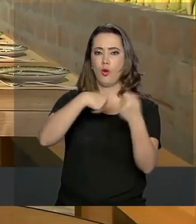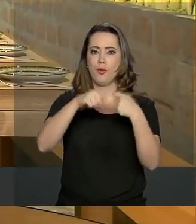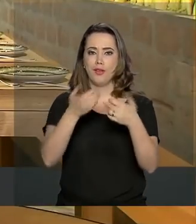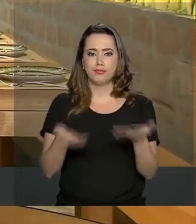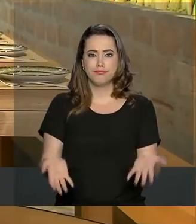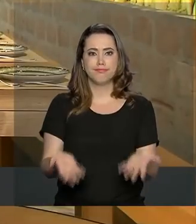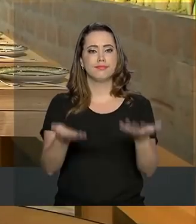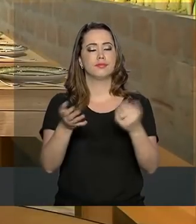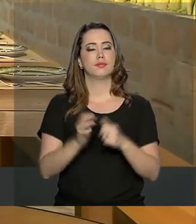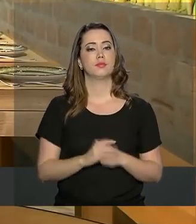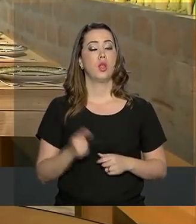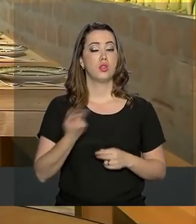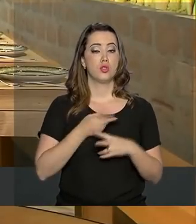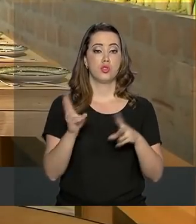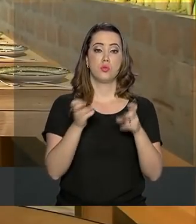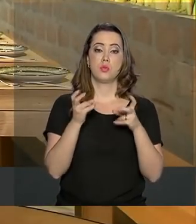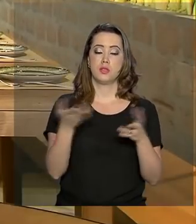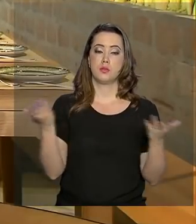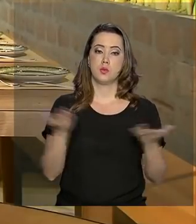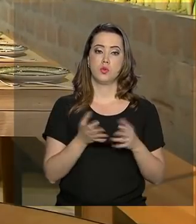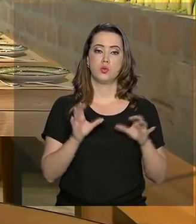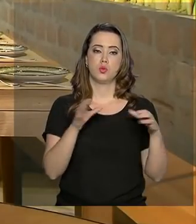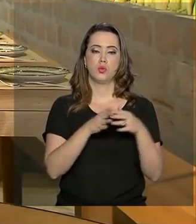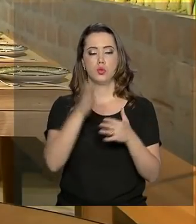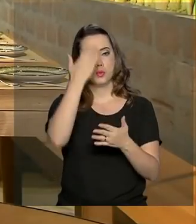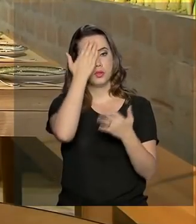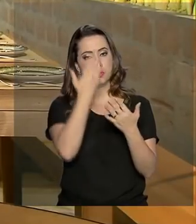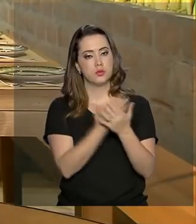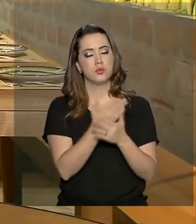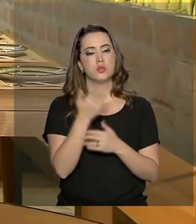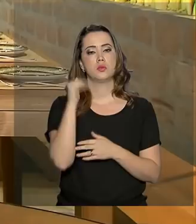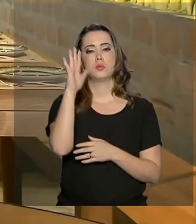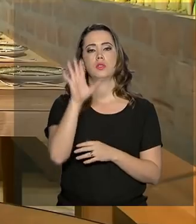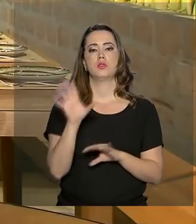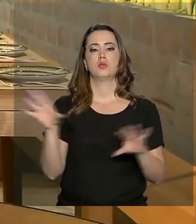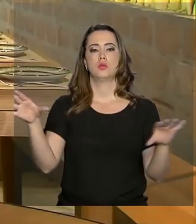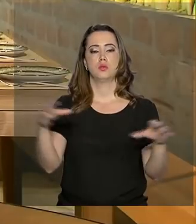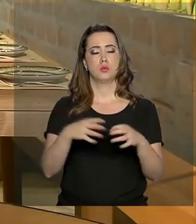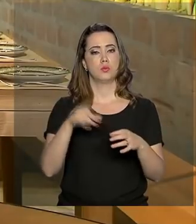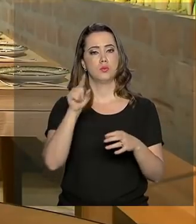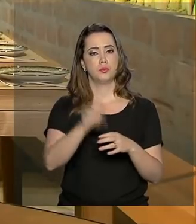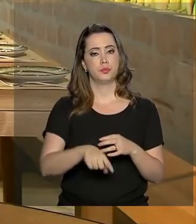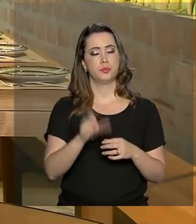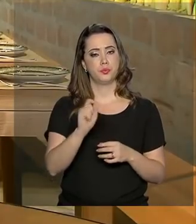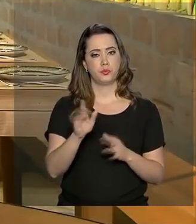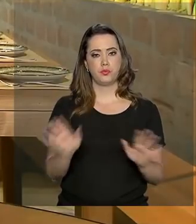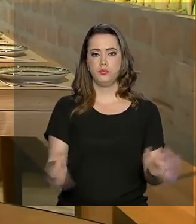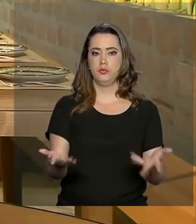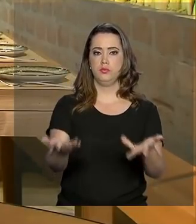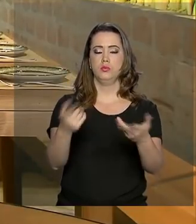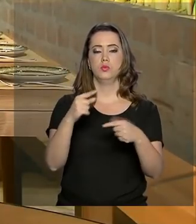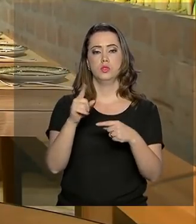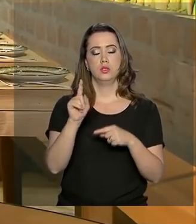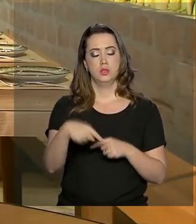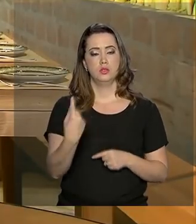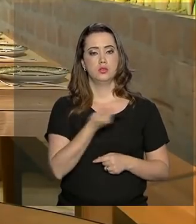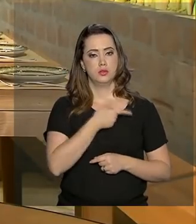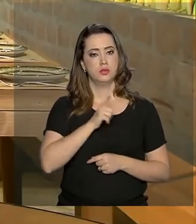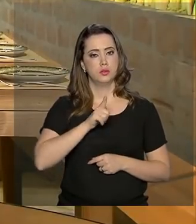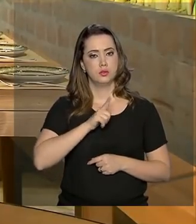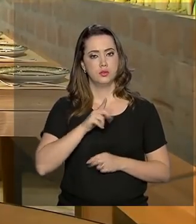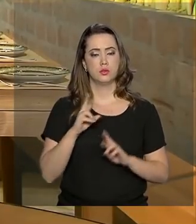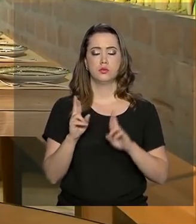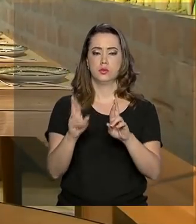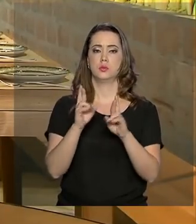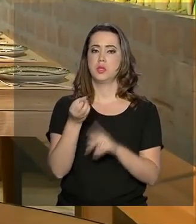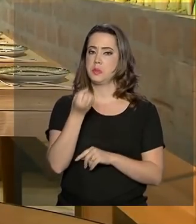é um mercado um pouco mais otimista esse ano. O segmento está aquecido. Então, gente tem uma